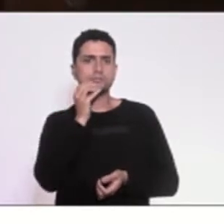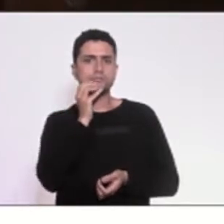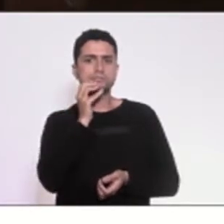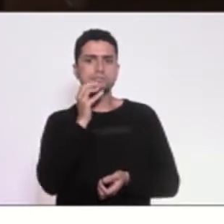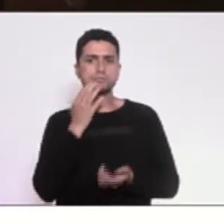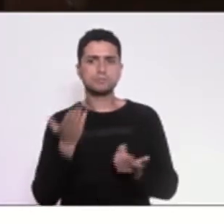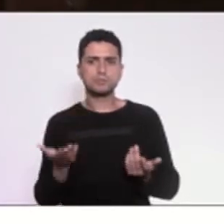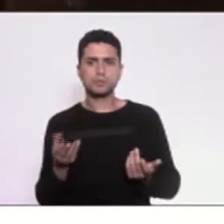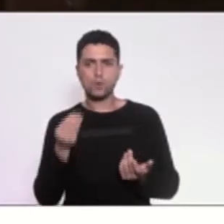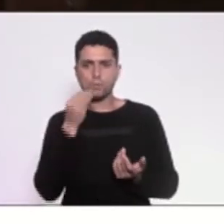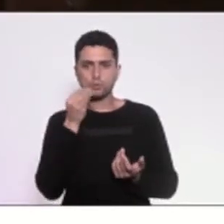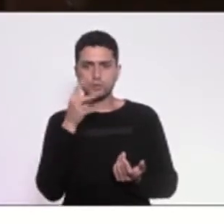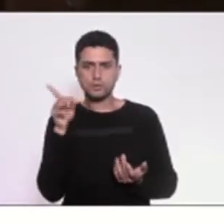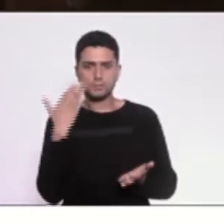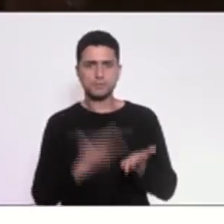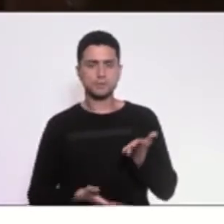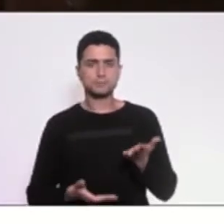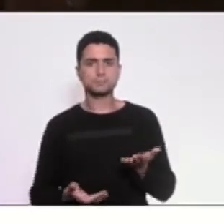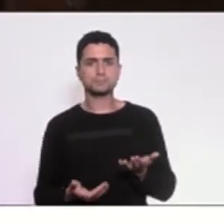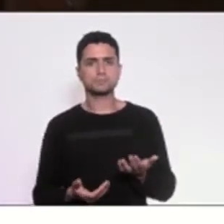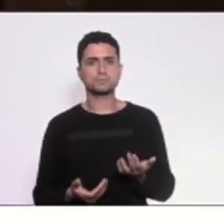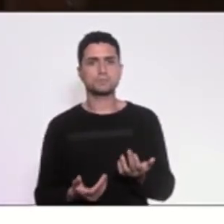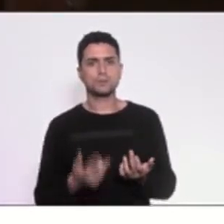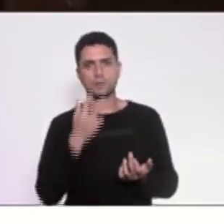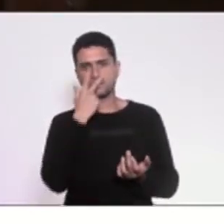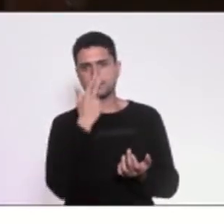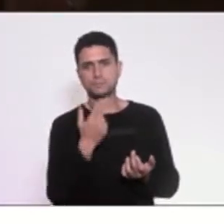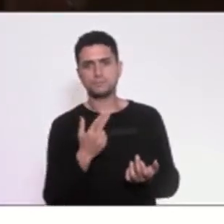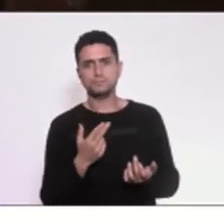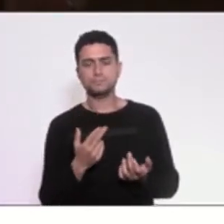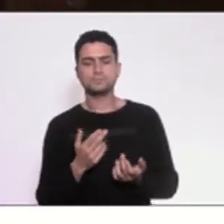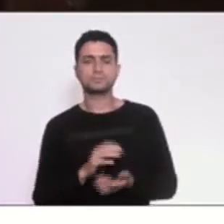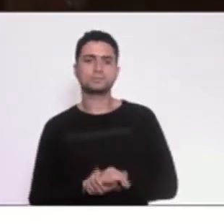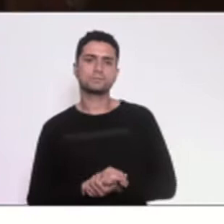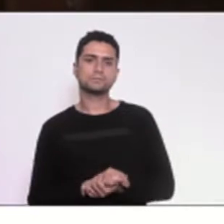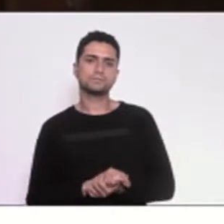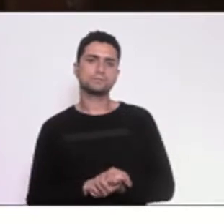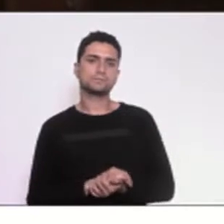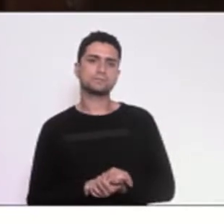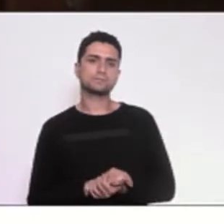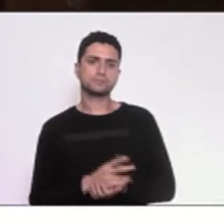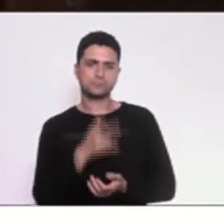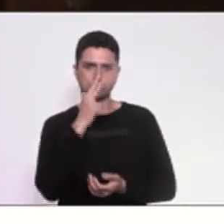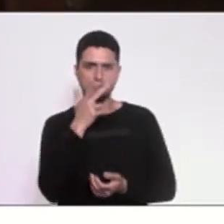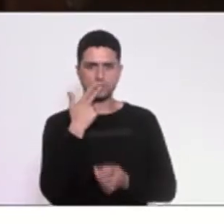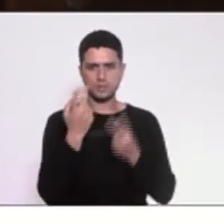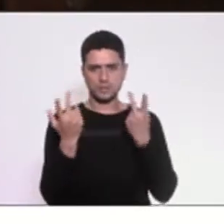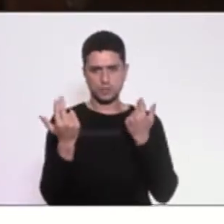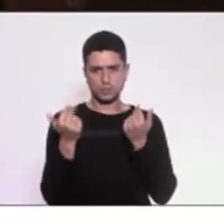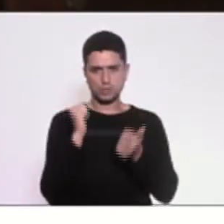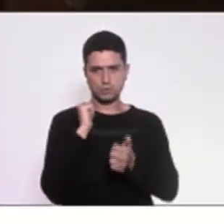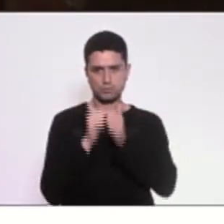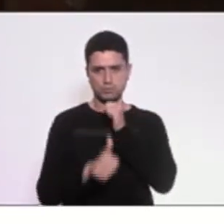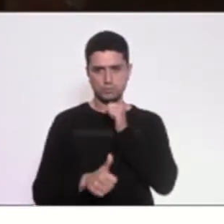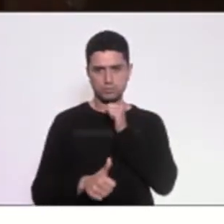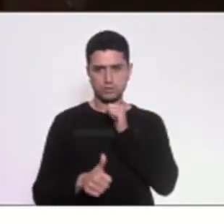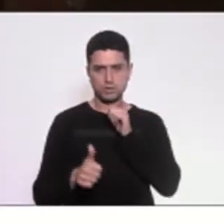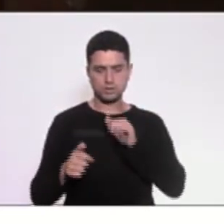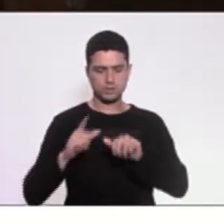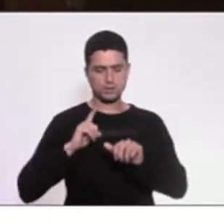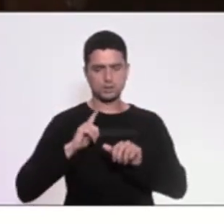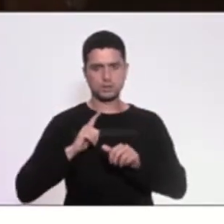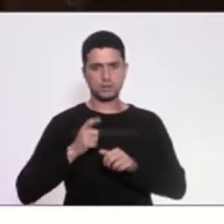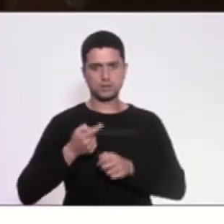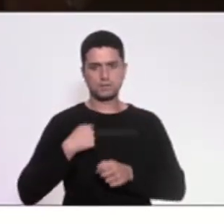logo, desde a partida, é como queimar a largada, como se diz numa competição de atletismo ou de natação. Ele queimou a